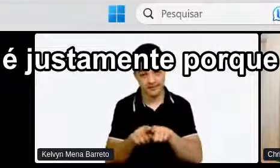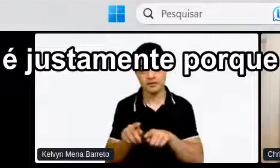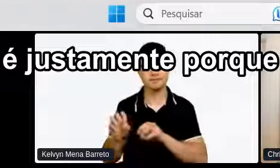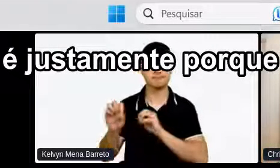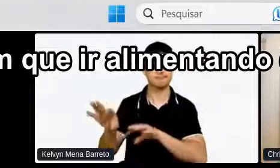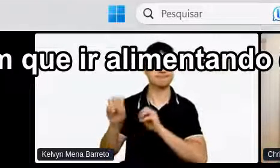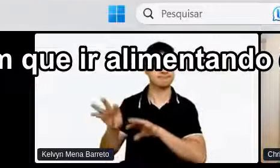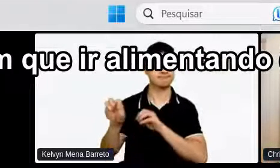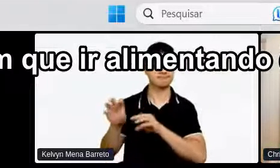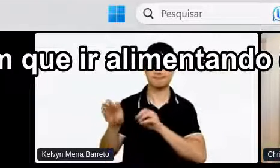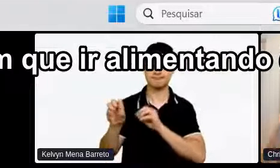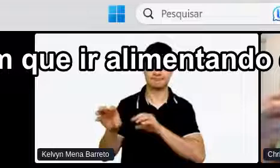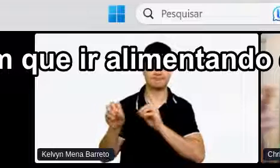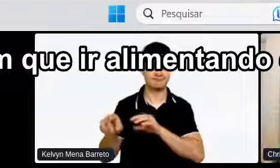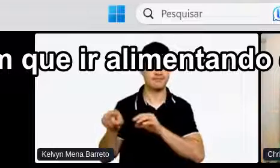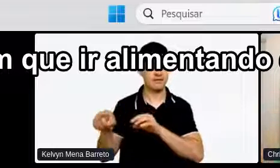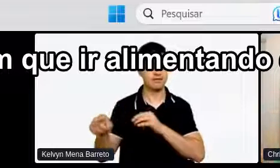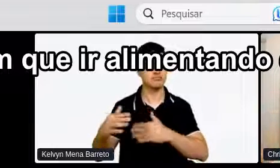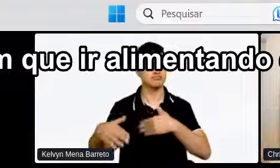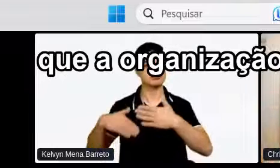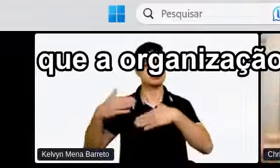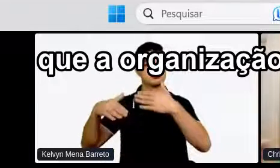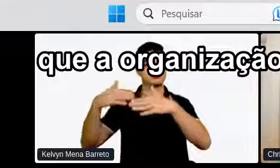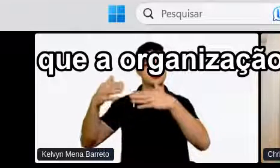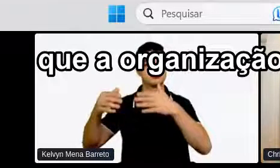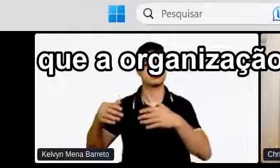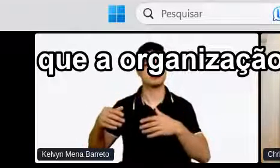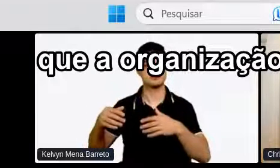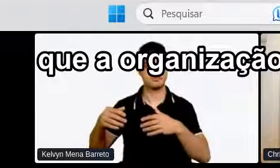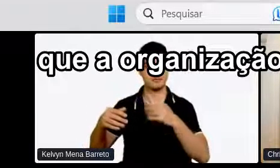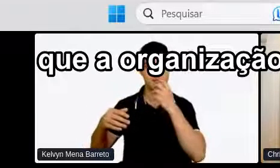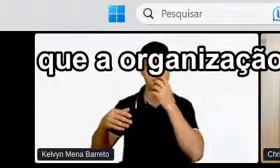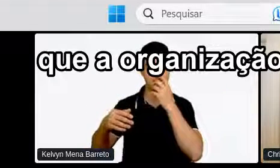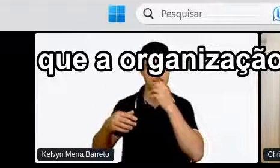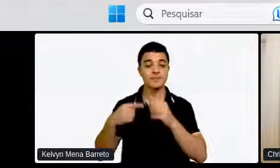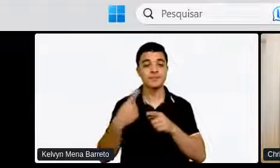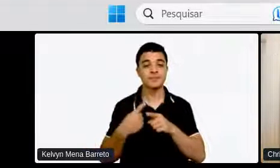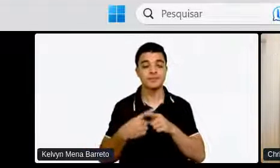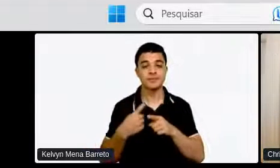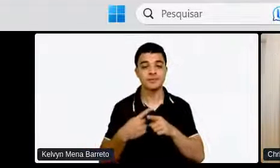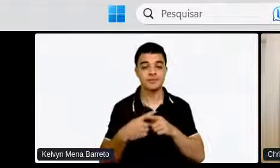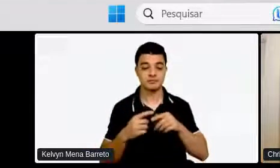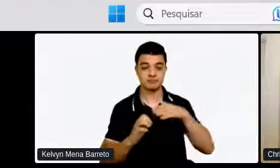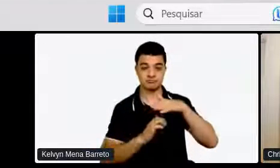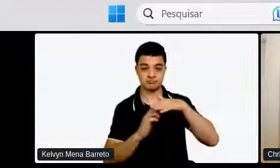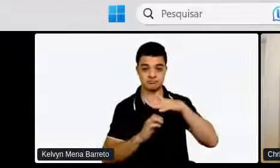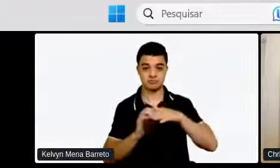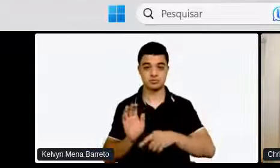informação O conhecimento Ele tem que ir alimentando Esses mapeamentos Que a organização Tem que fazer